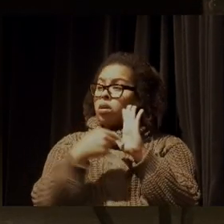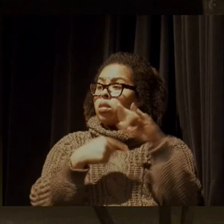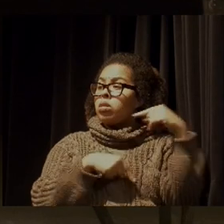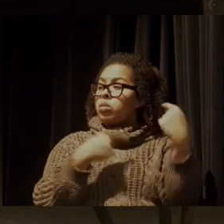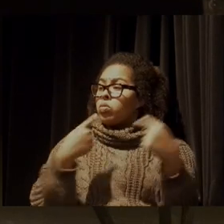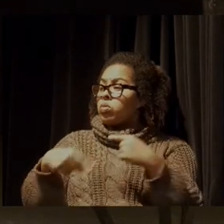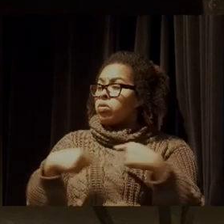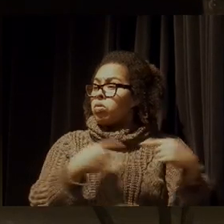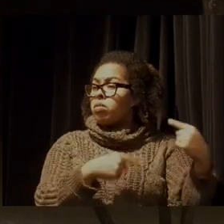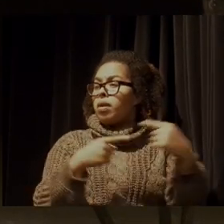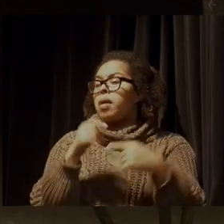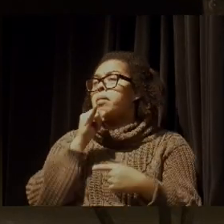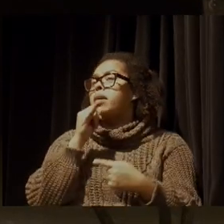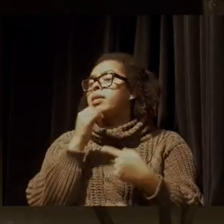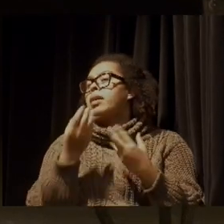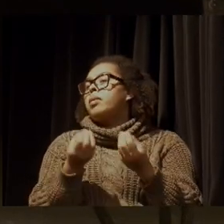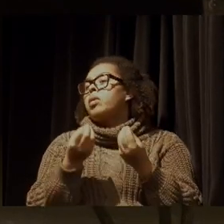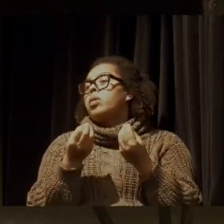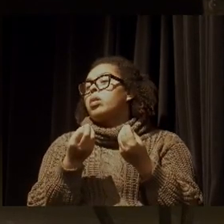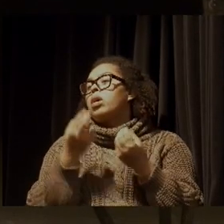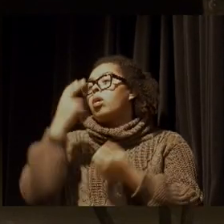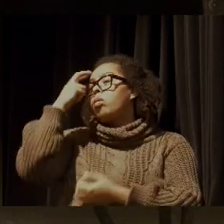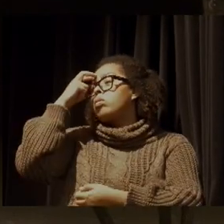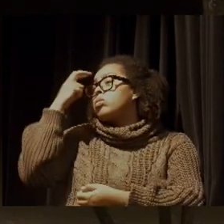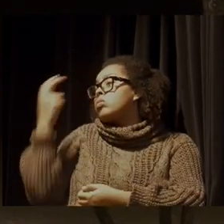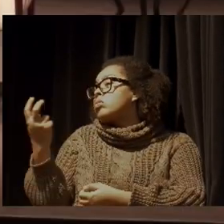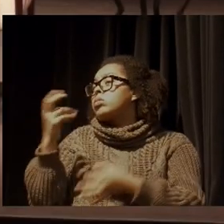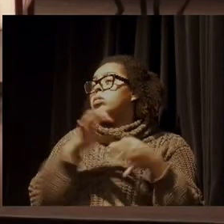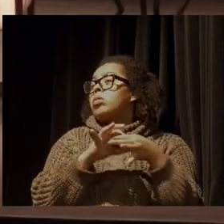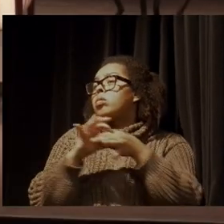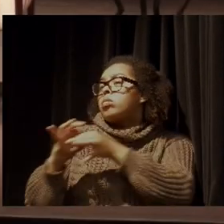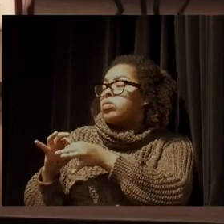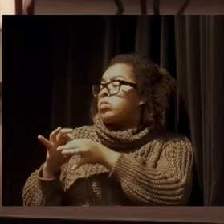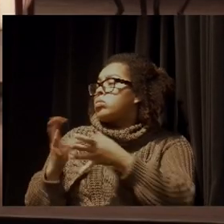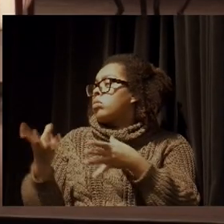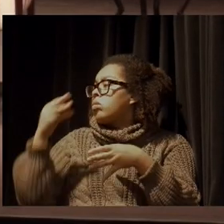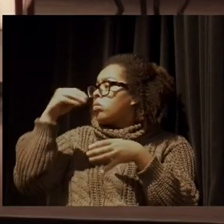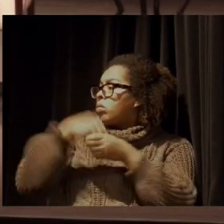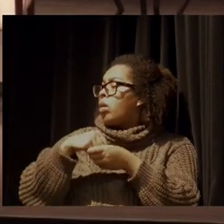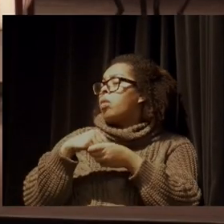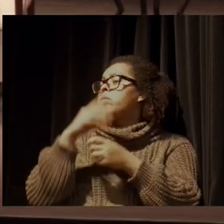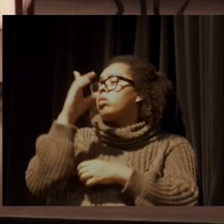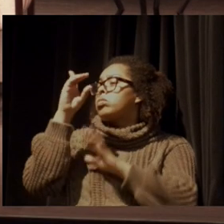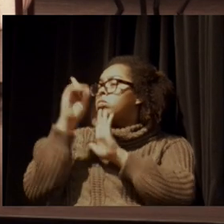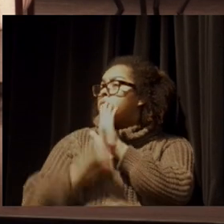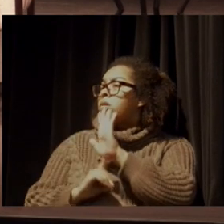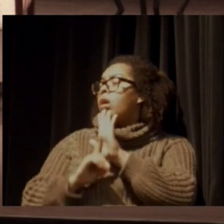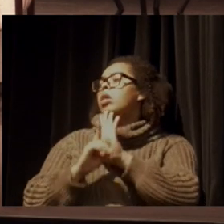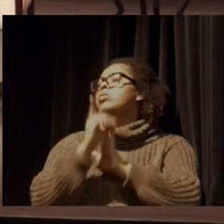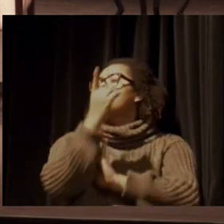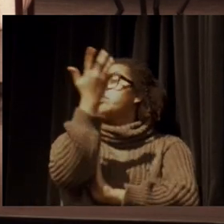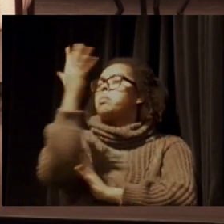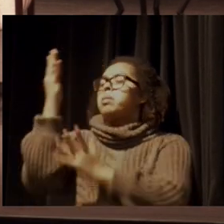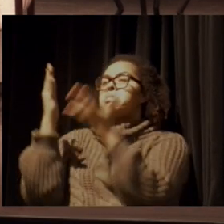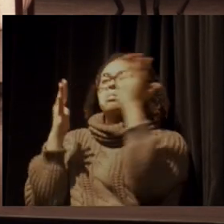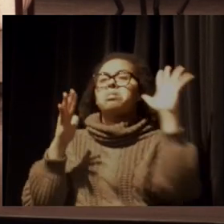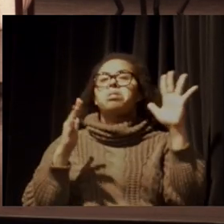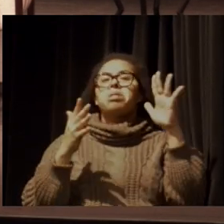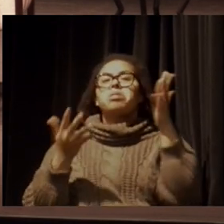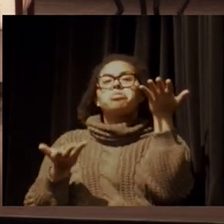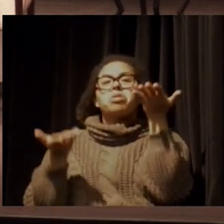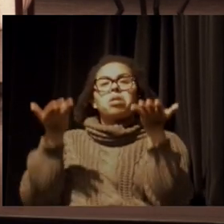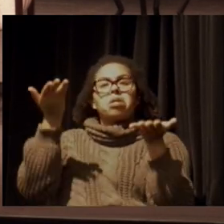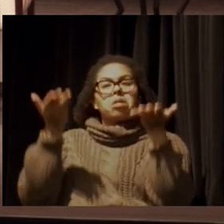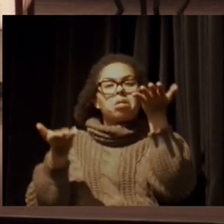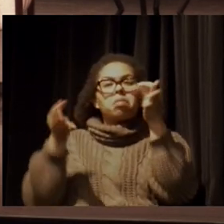não havia clima, não havia cultura para colocar o direito ao meio ambiente sadio e equilibrado dentro